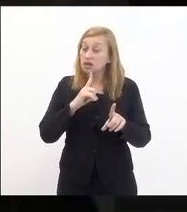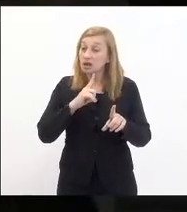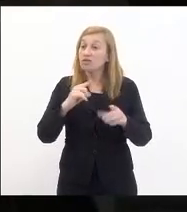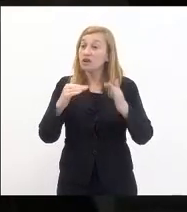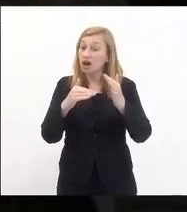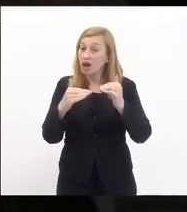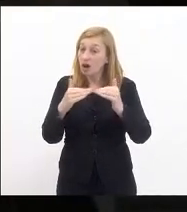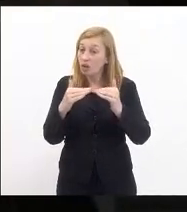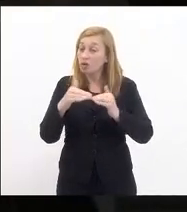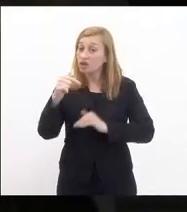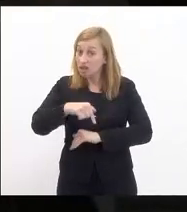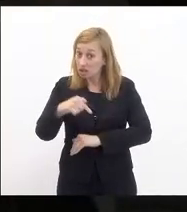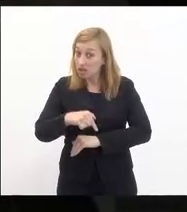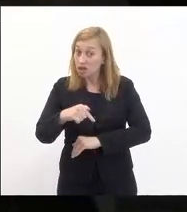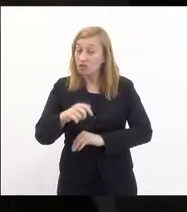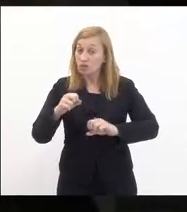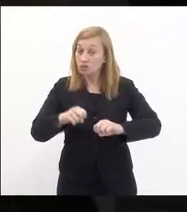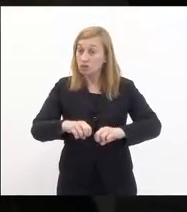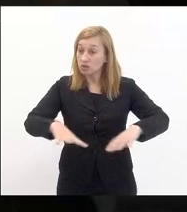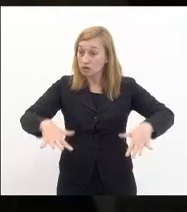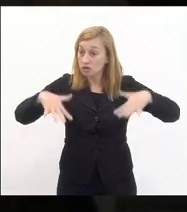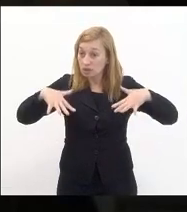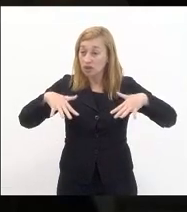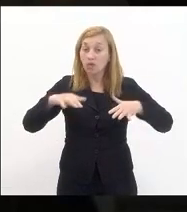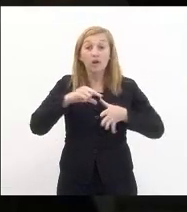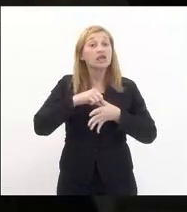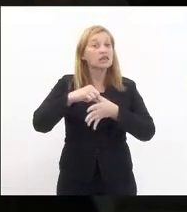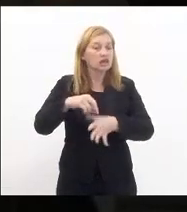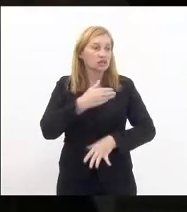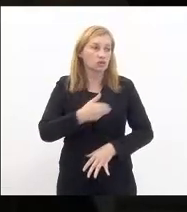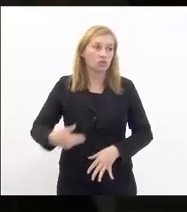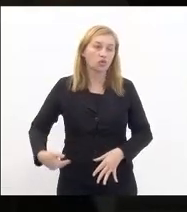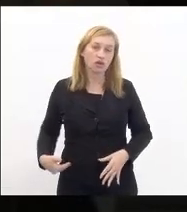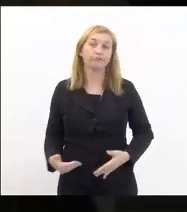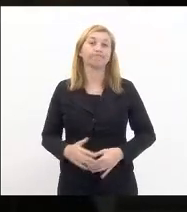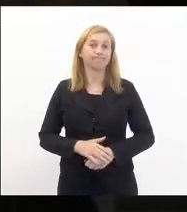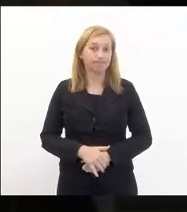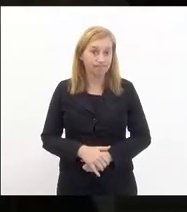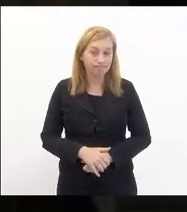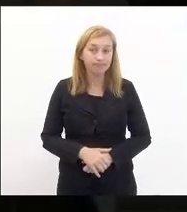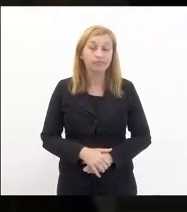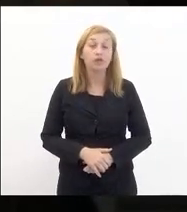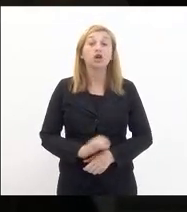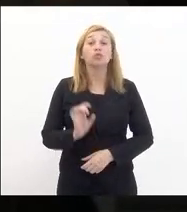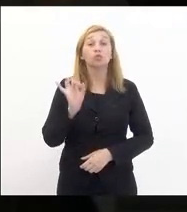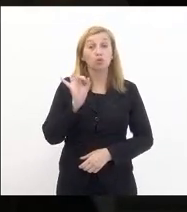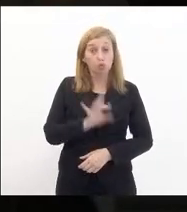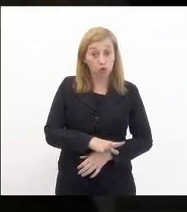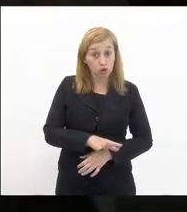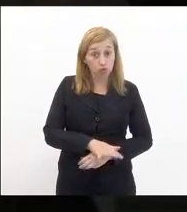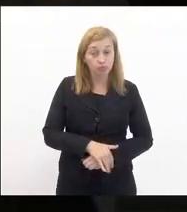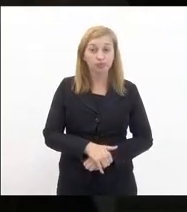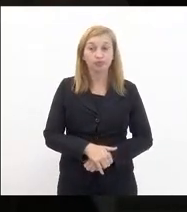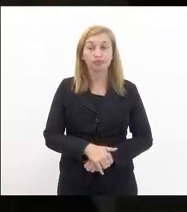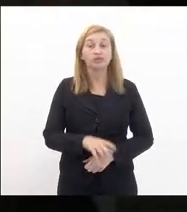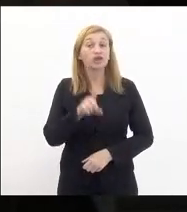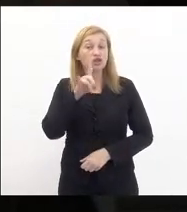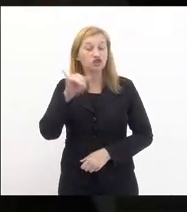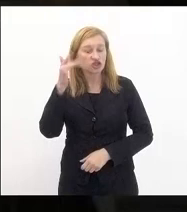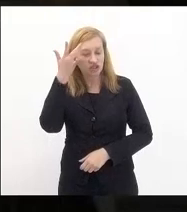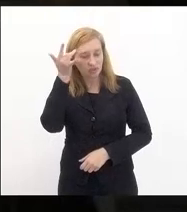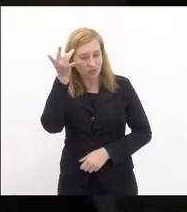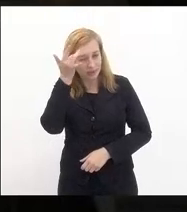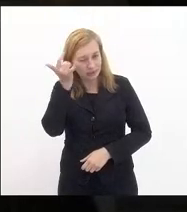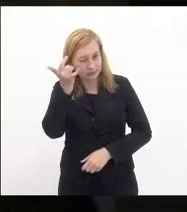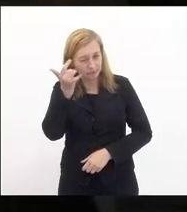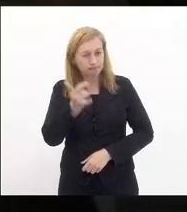aqui ontem em plenário com a liderança do governo e por último para dia de amanhã